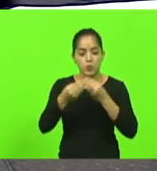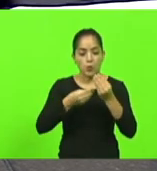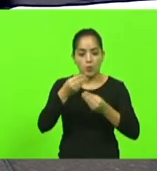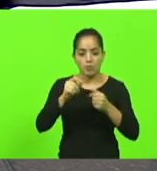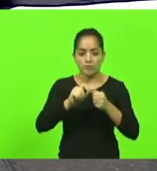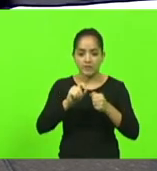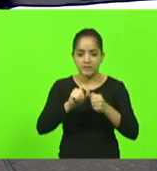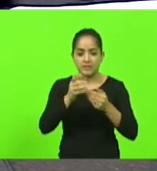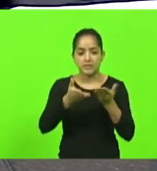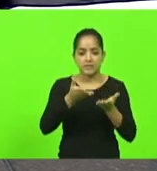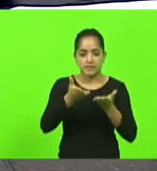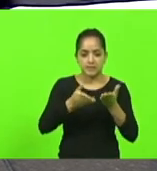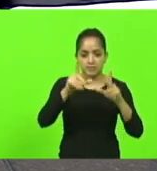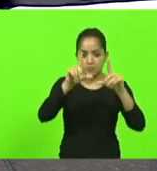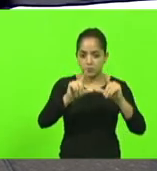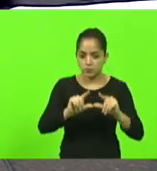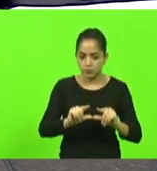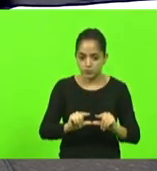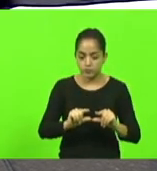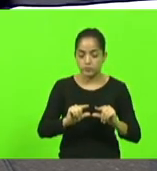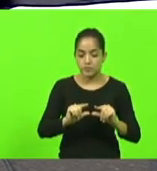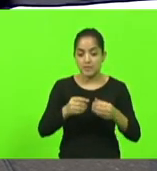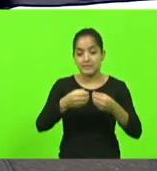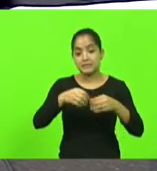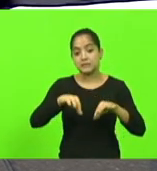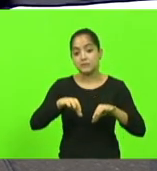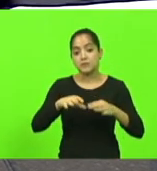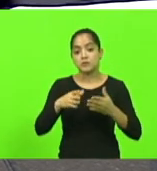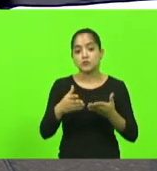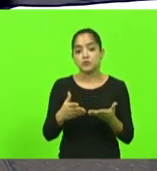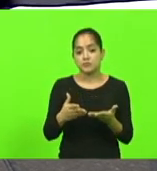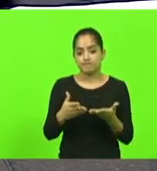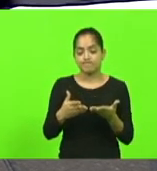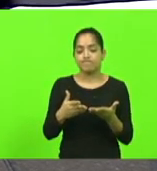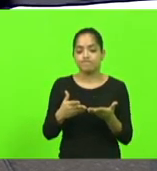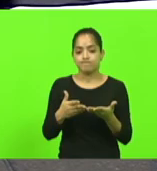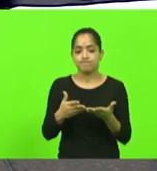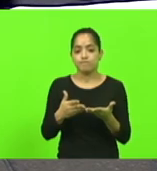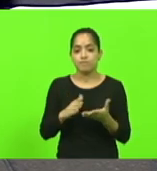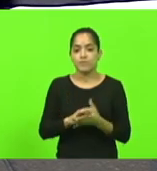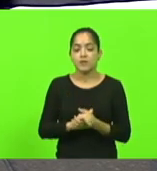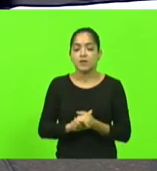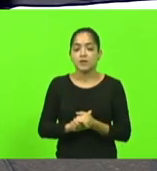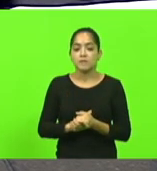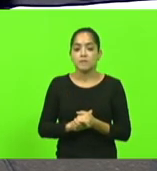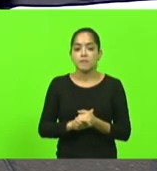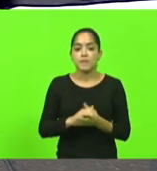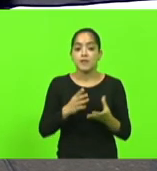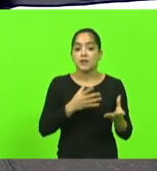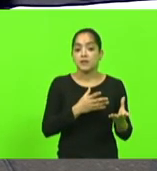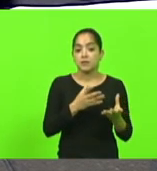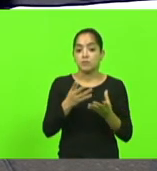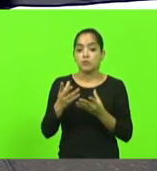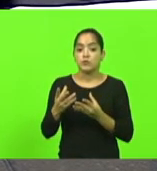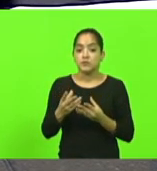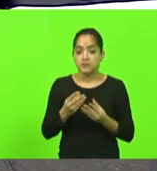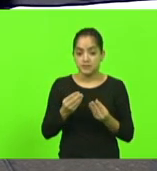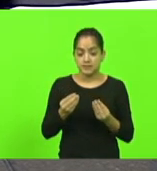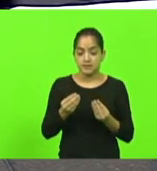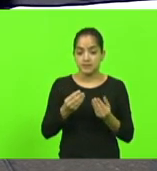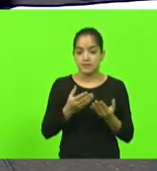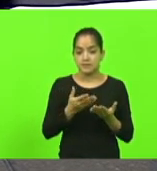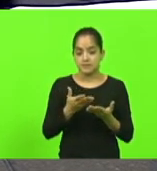tratamento para diminuir esse prejuízo e se vê e se vê em muitas em